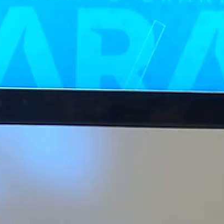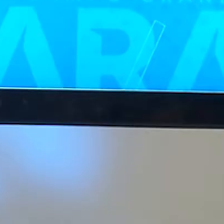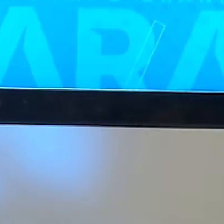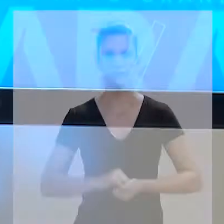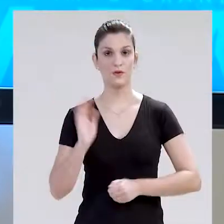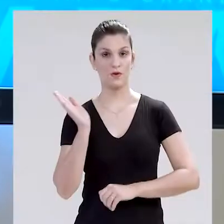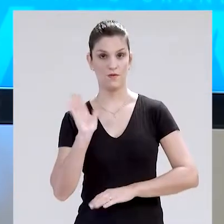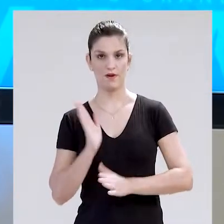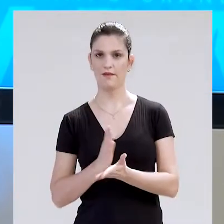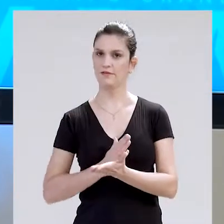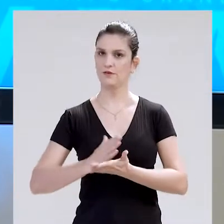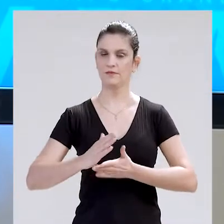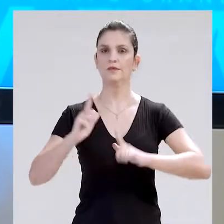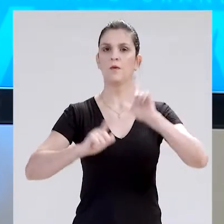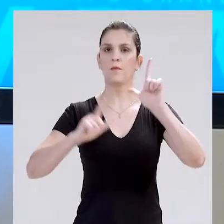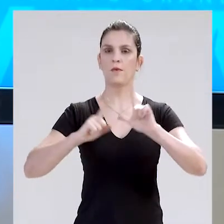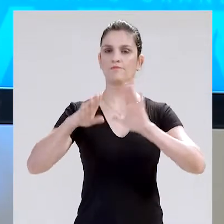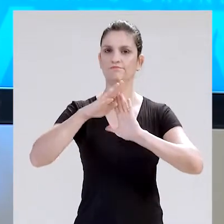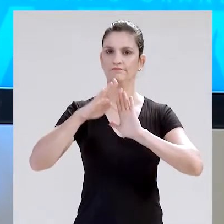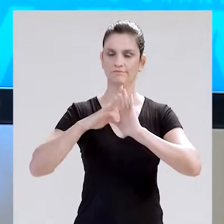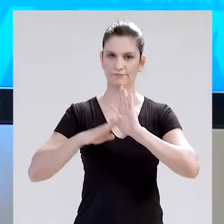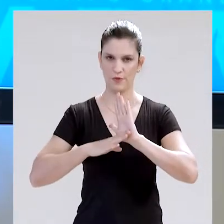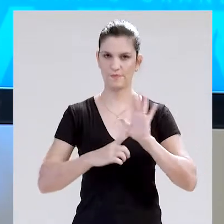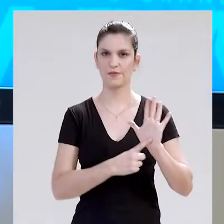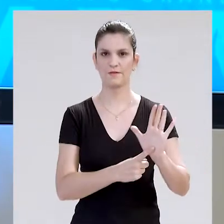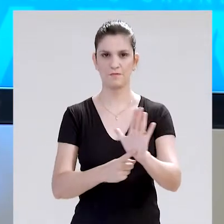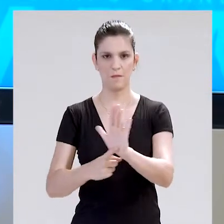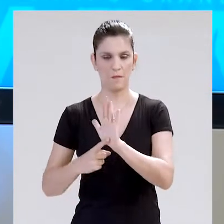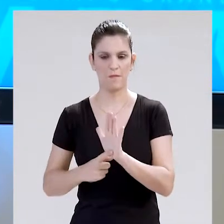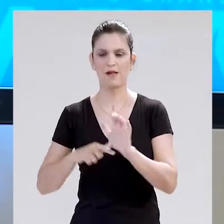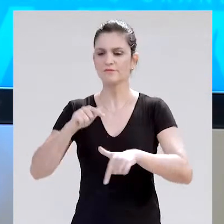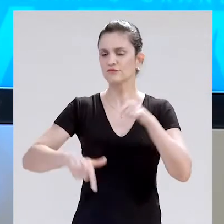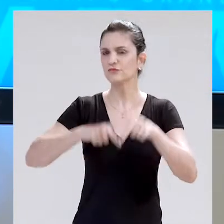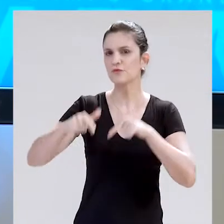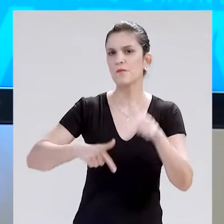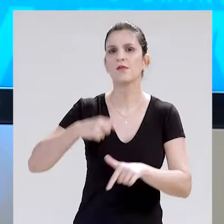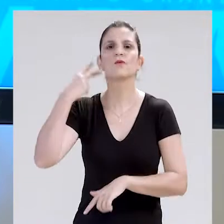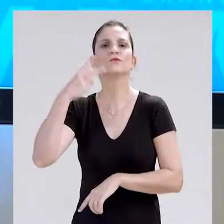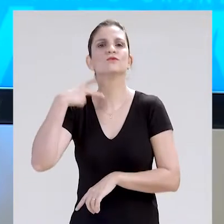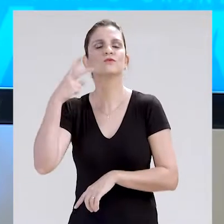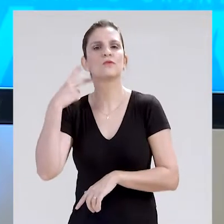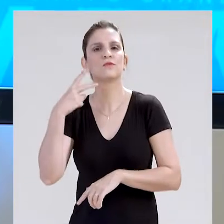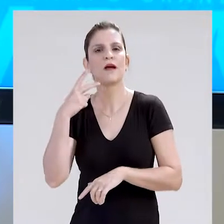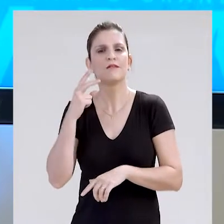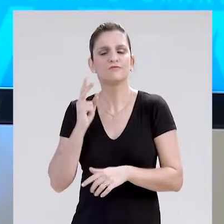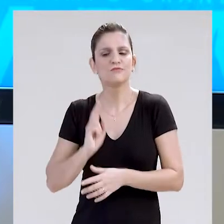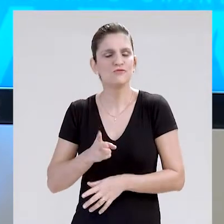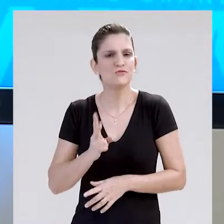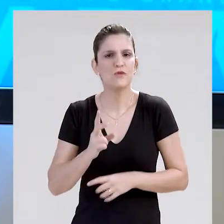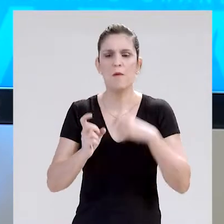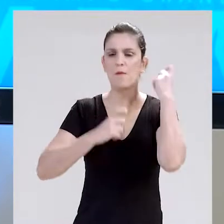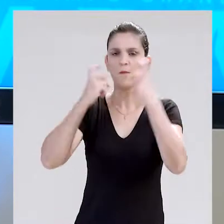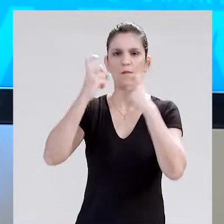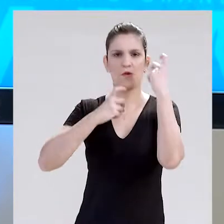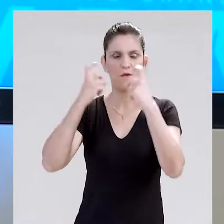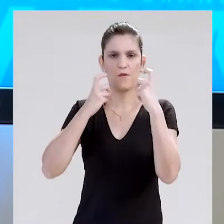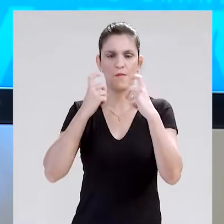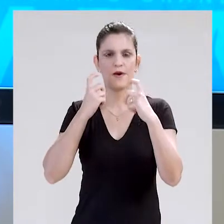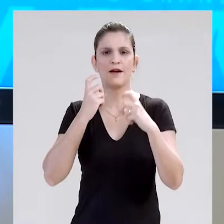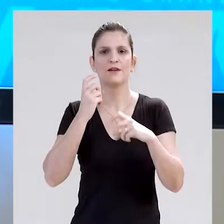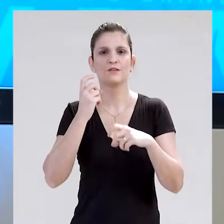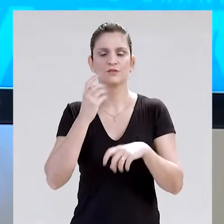Olá, estamos iniciando mais um programa expediente, mostrando o trabalho dos vereadores sempre preocupados com as